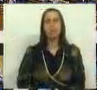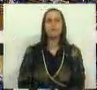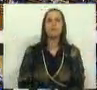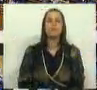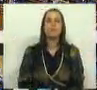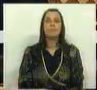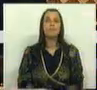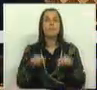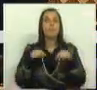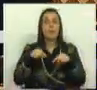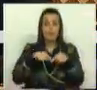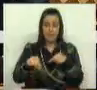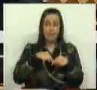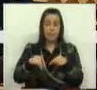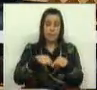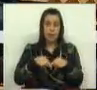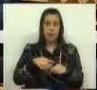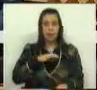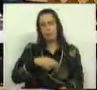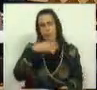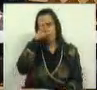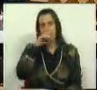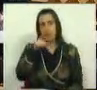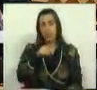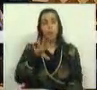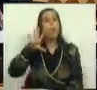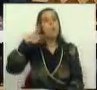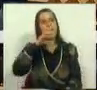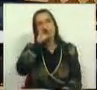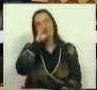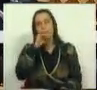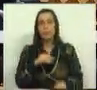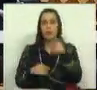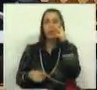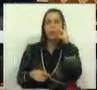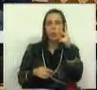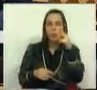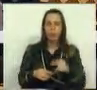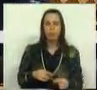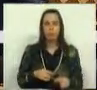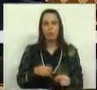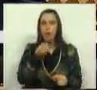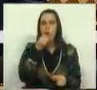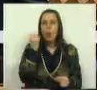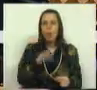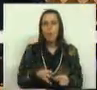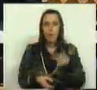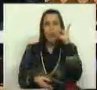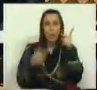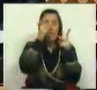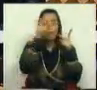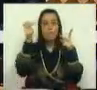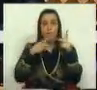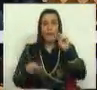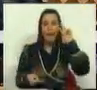Mas, esta semana, Sr. Primeiro-Ministro, o país conheceu duas frases, duas confissões, que